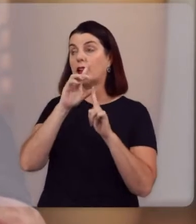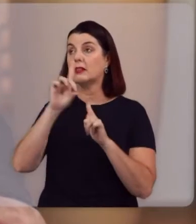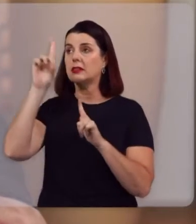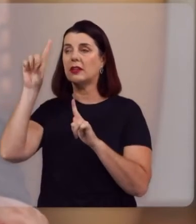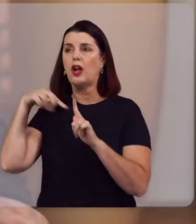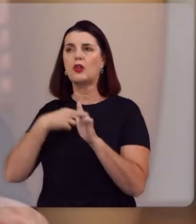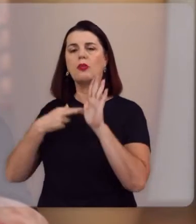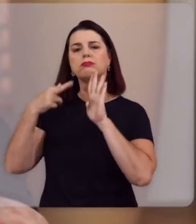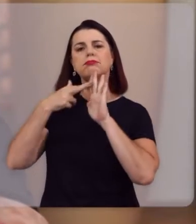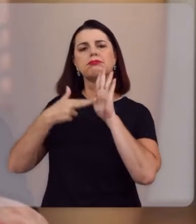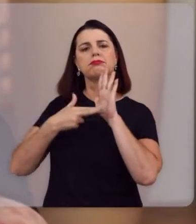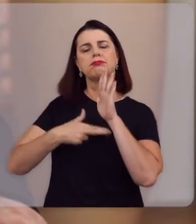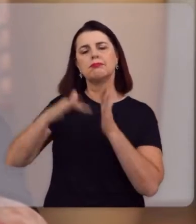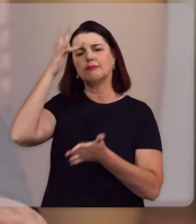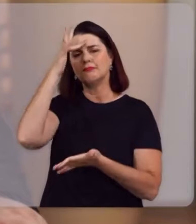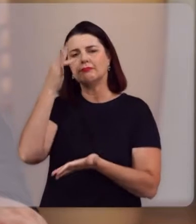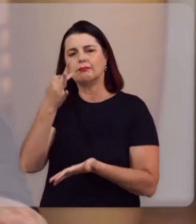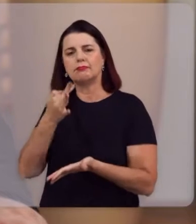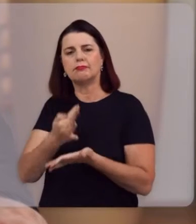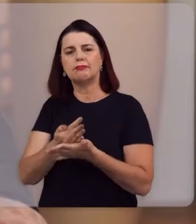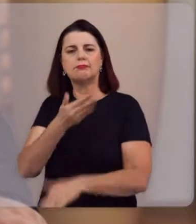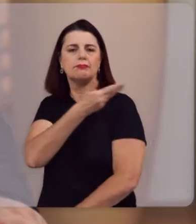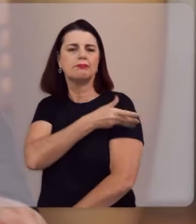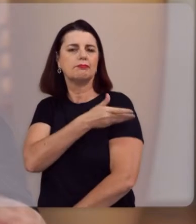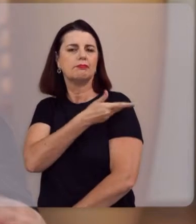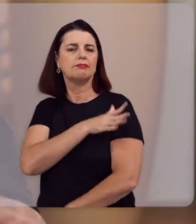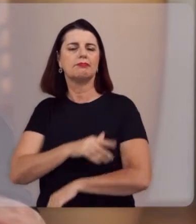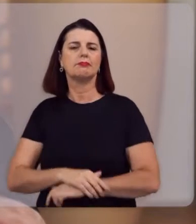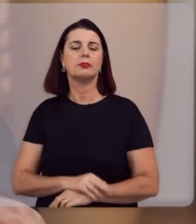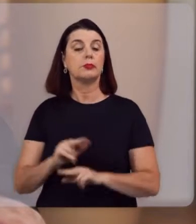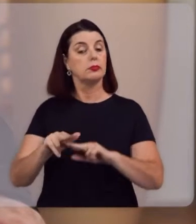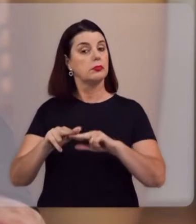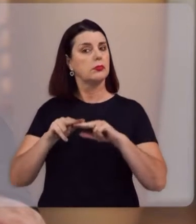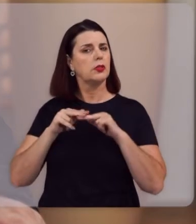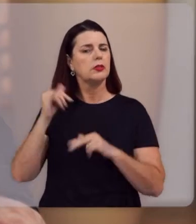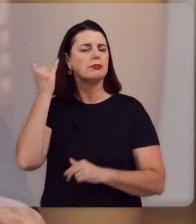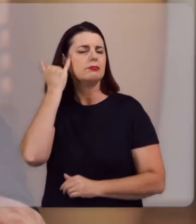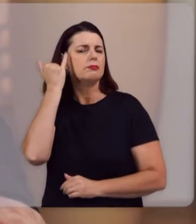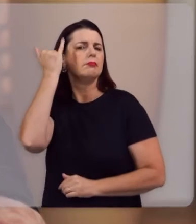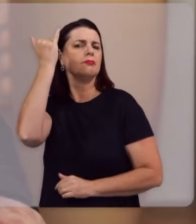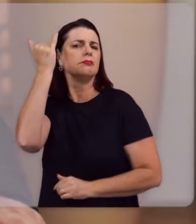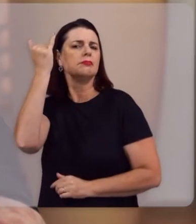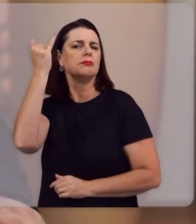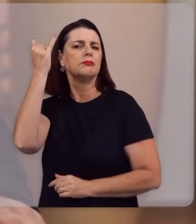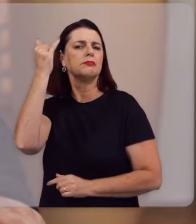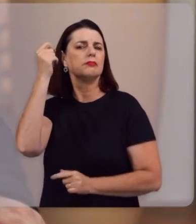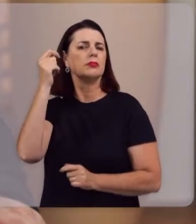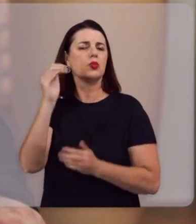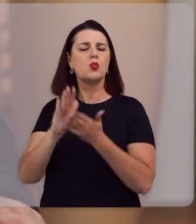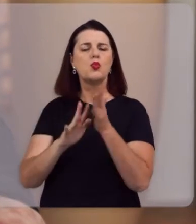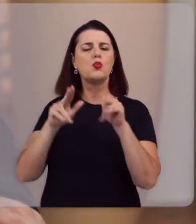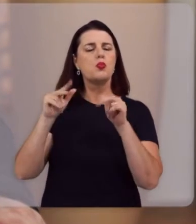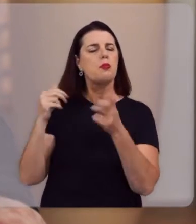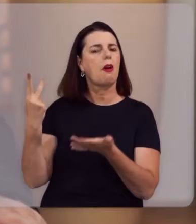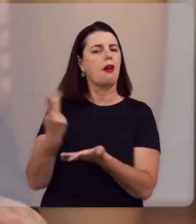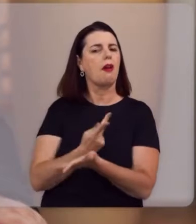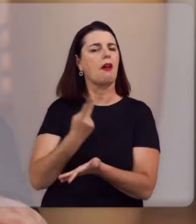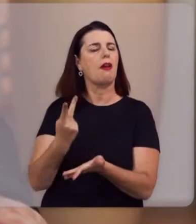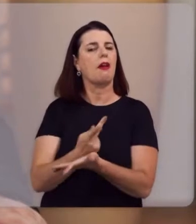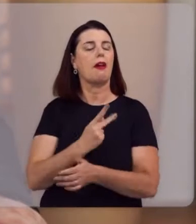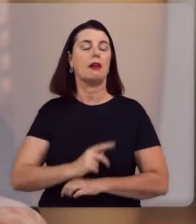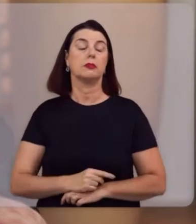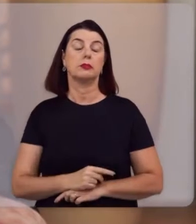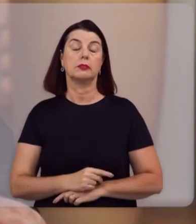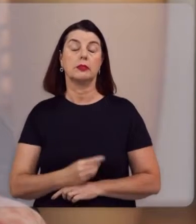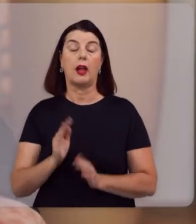única regra de fé e prática, e portanto inspirada, infalível e inerrante. A